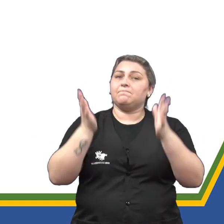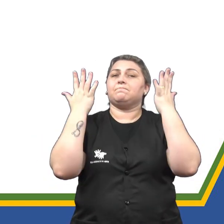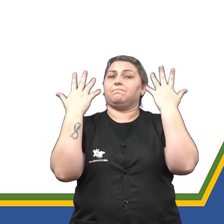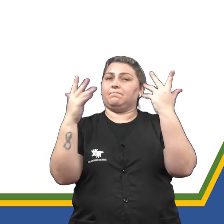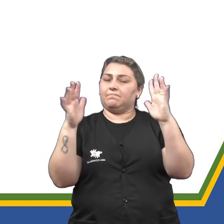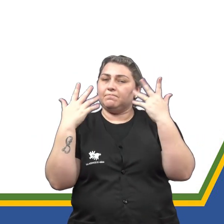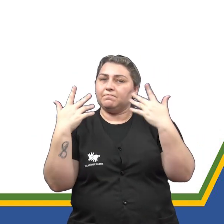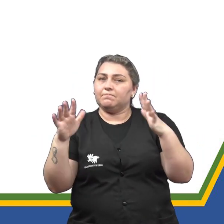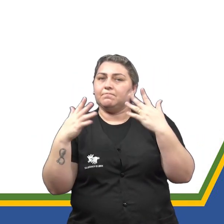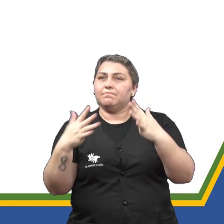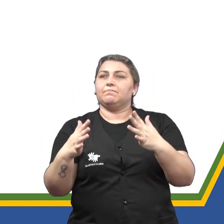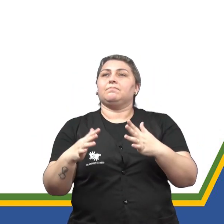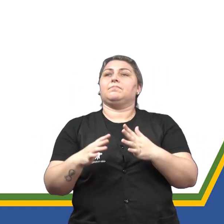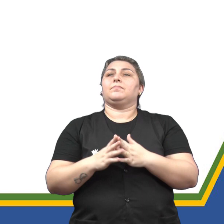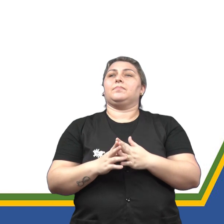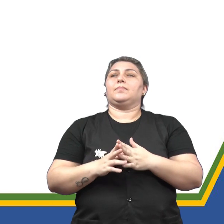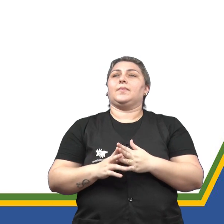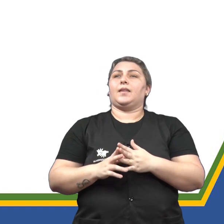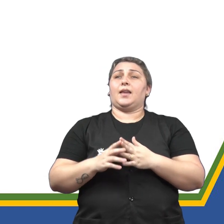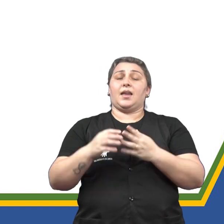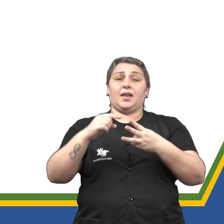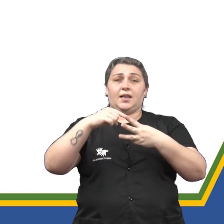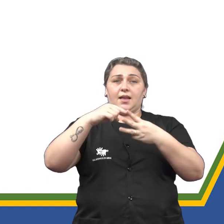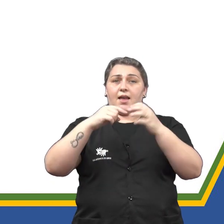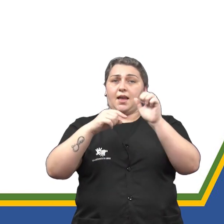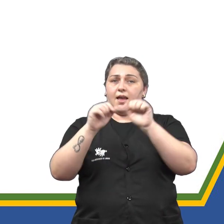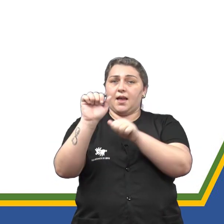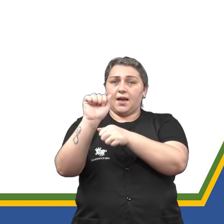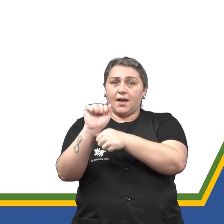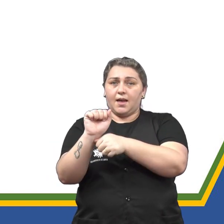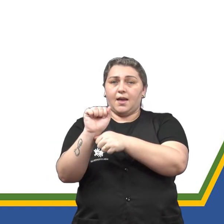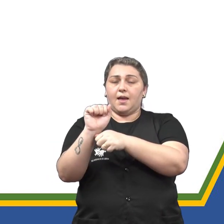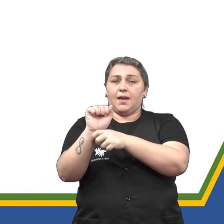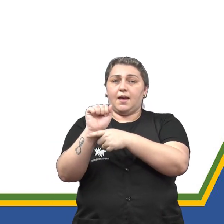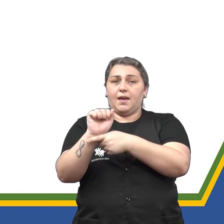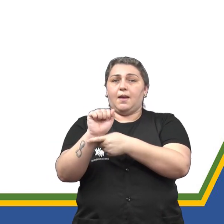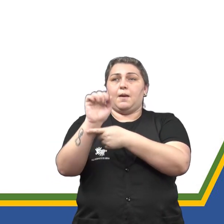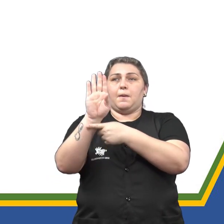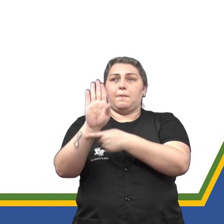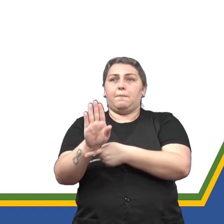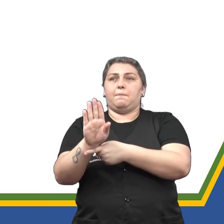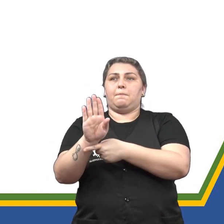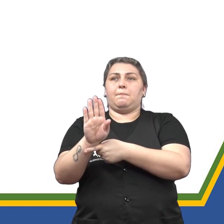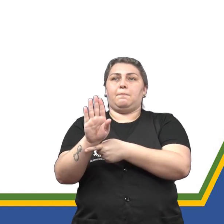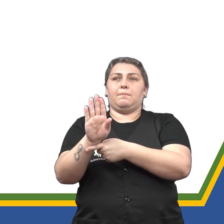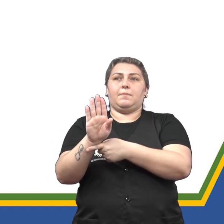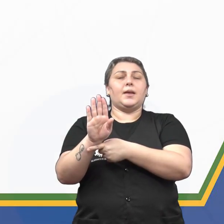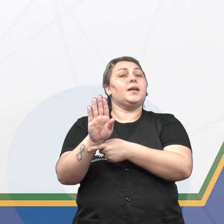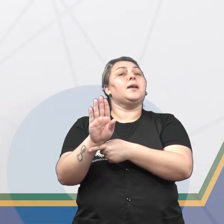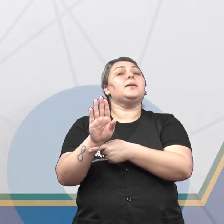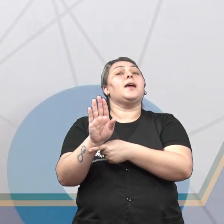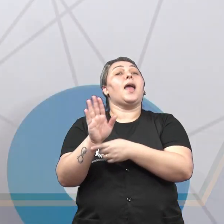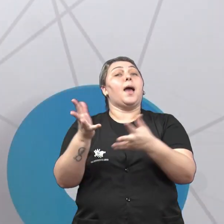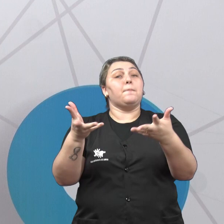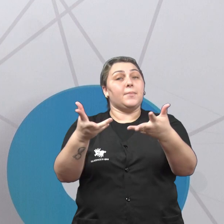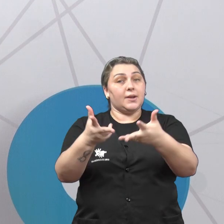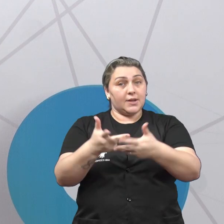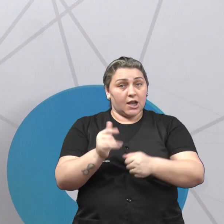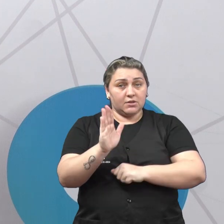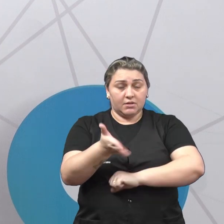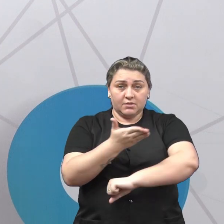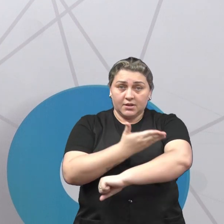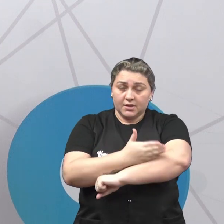resistência, força e agilidade são habilidades que foram treinadas